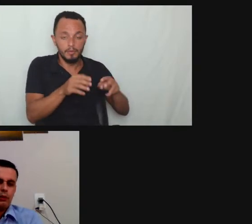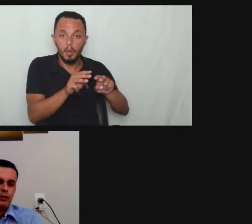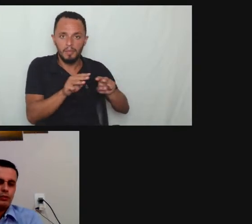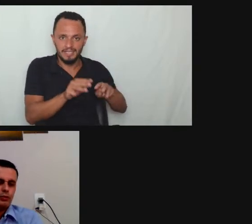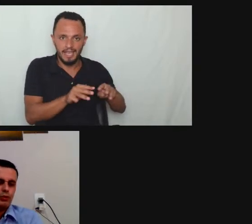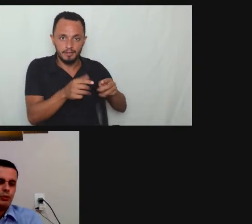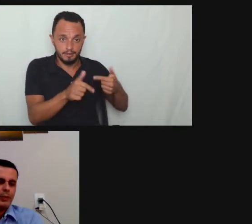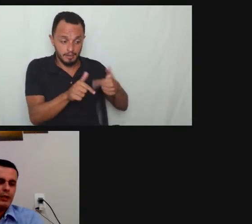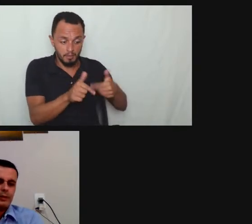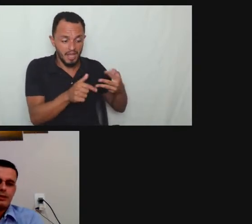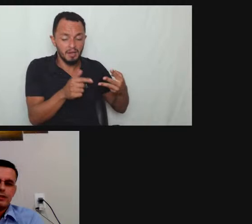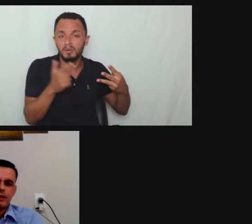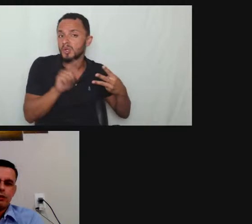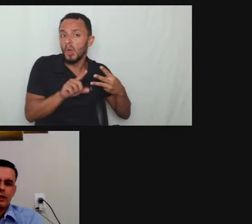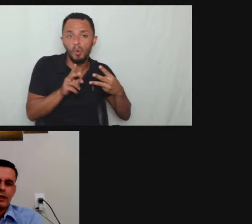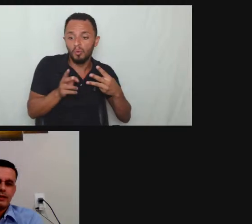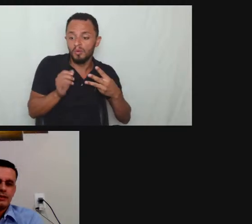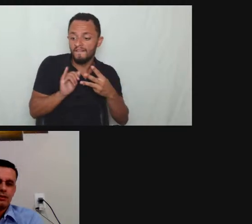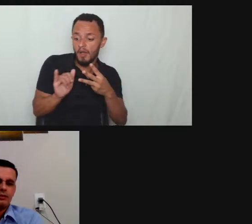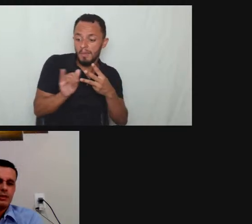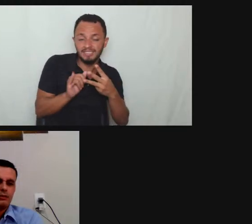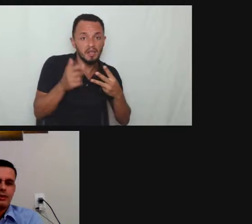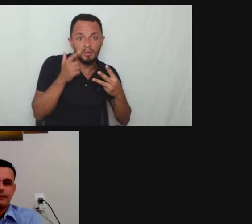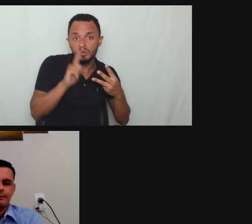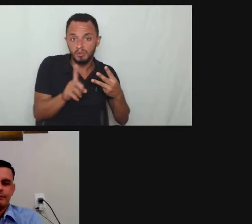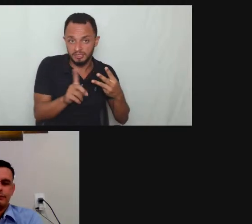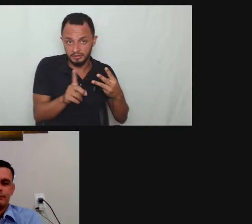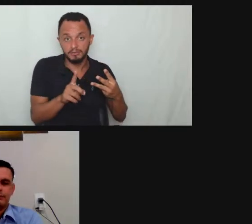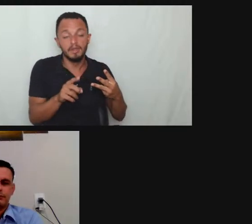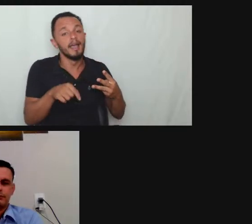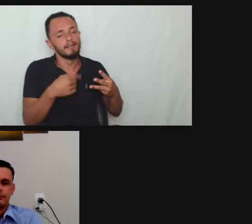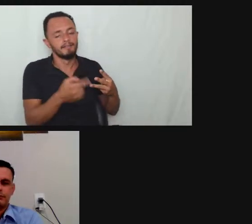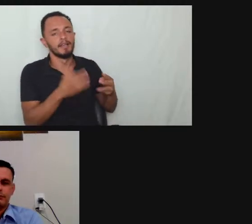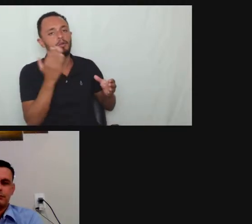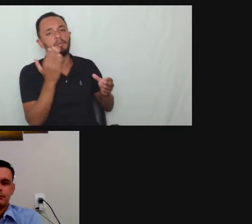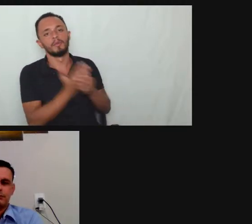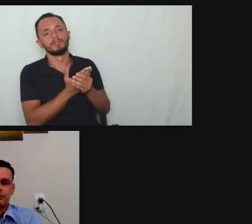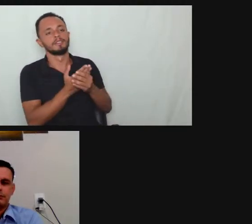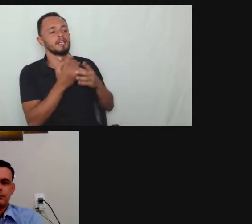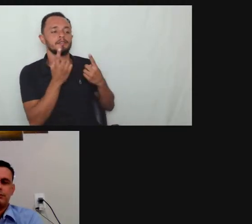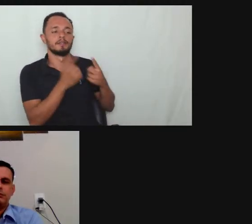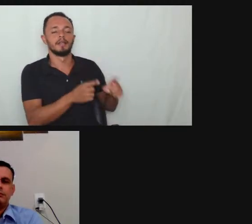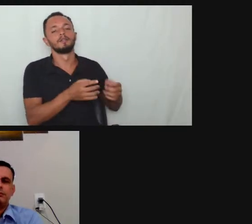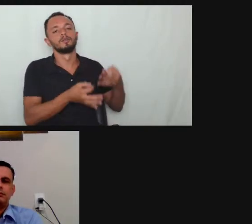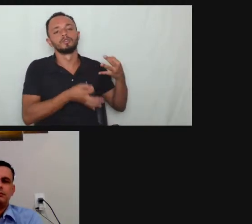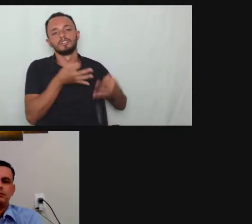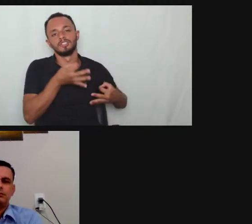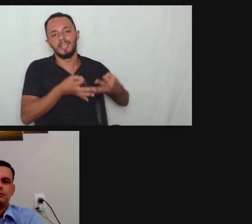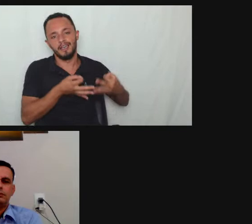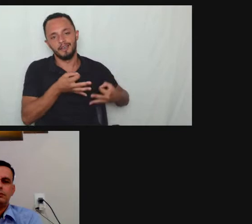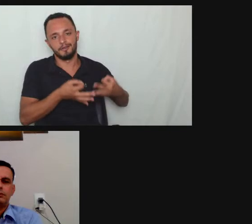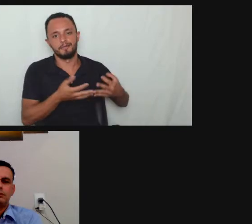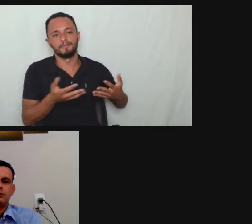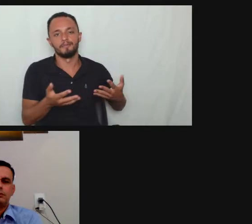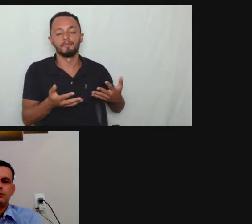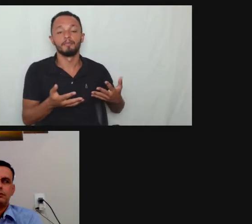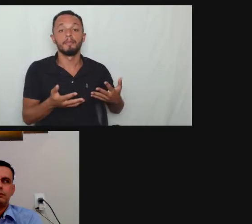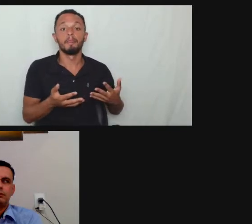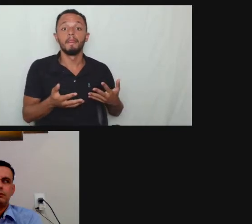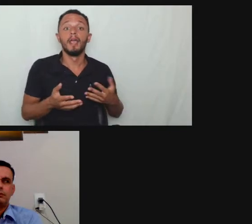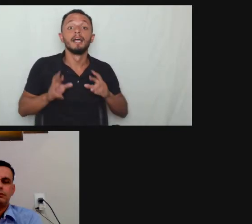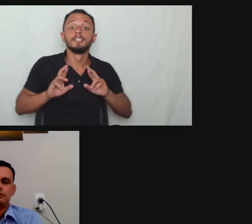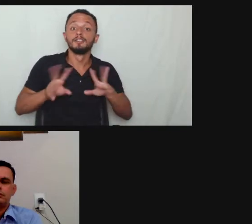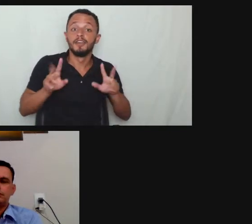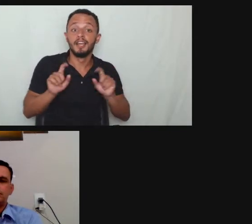é o último último meio para a gente recorrer a essa solução a diferença é que no Serviço Público a pessoa